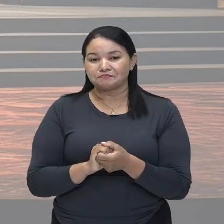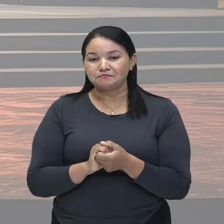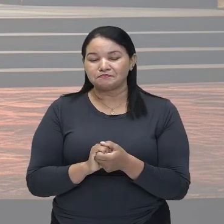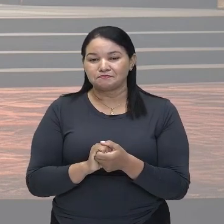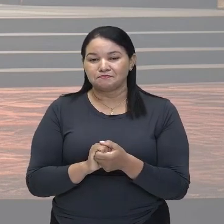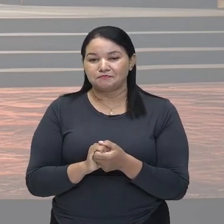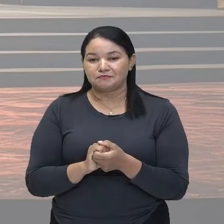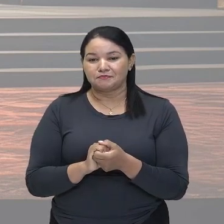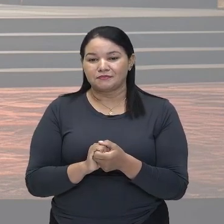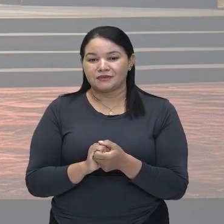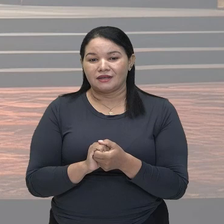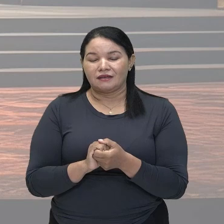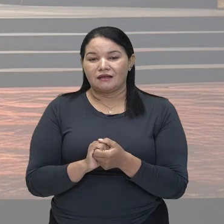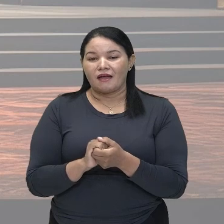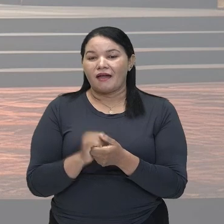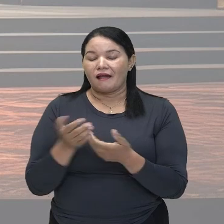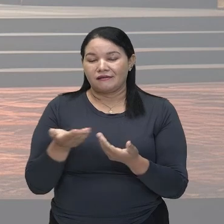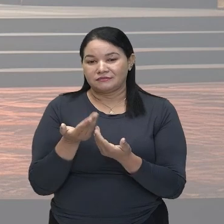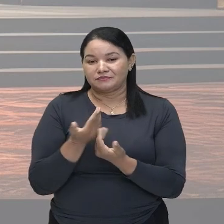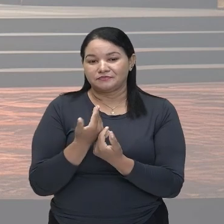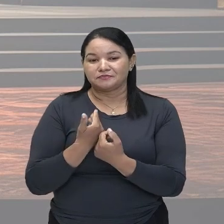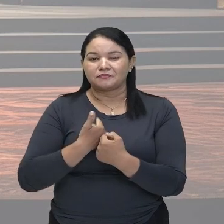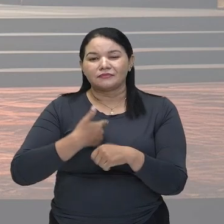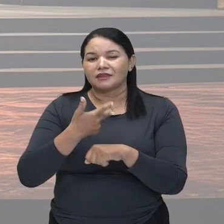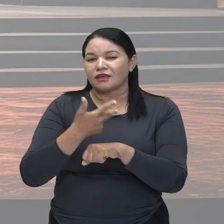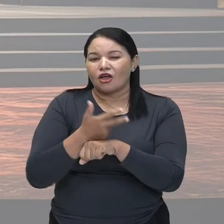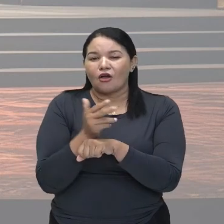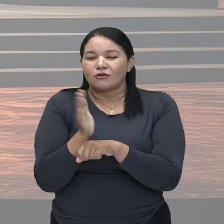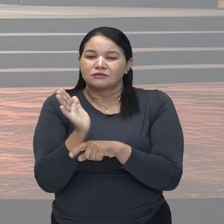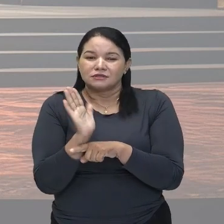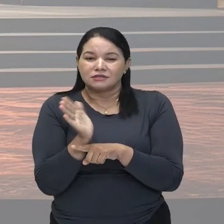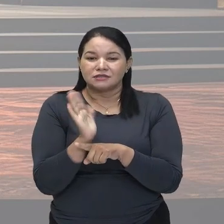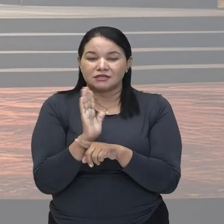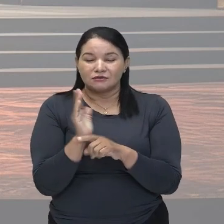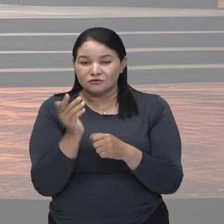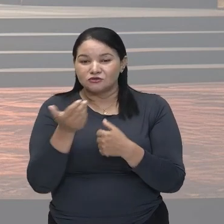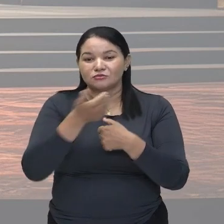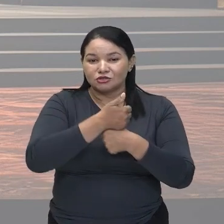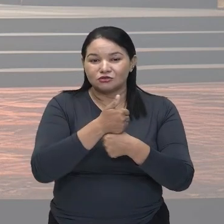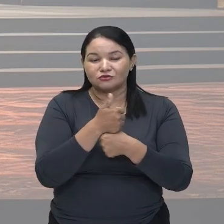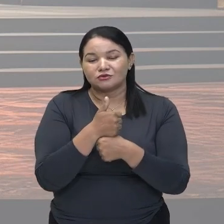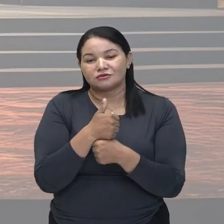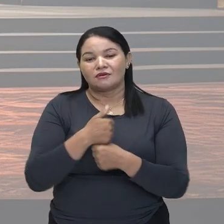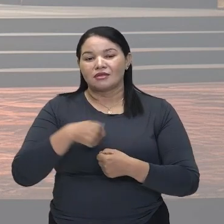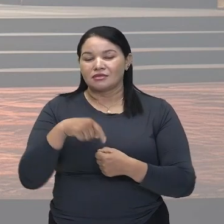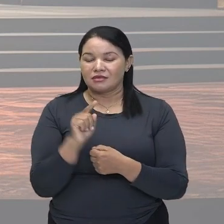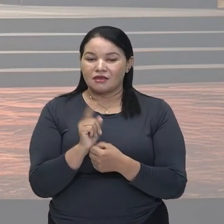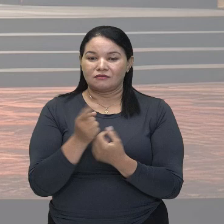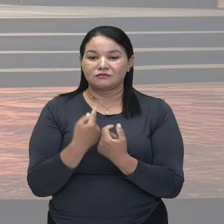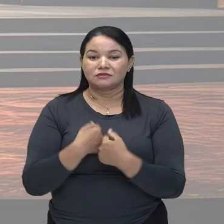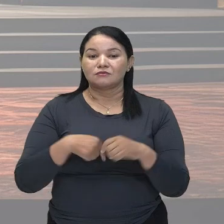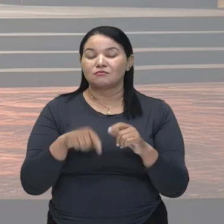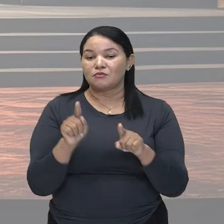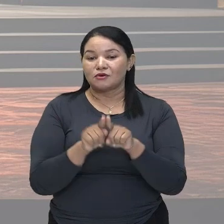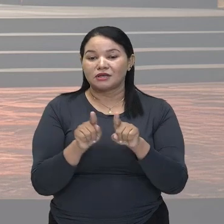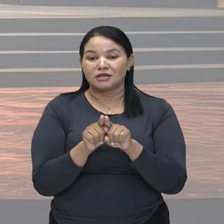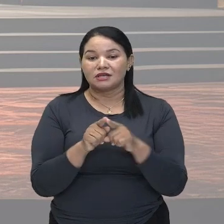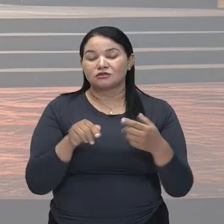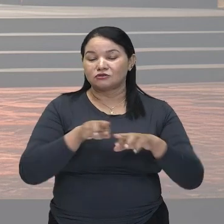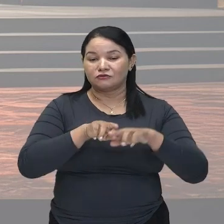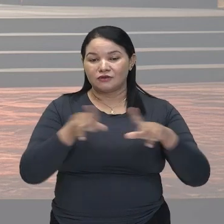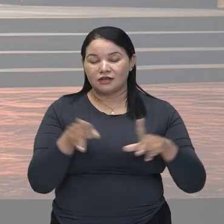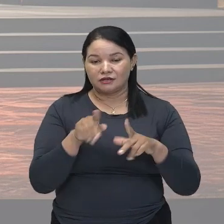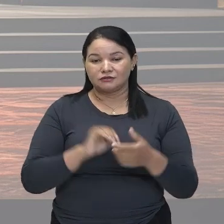o cinema substituiu a ópera? Definitivamente não. São gêneros diferentes. O